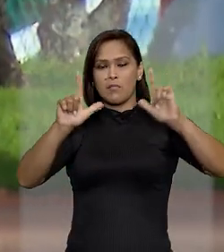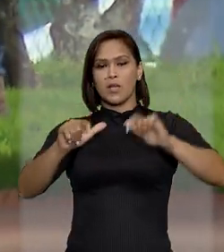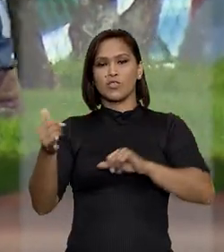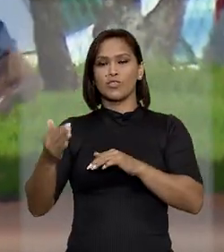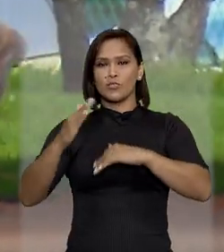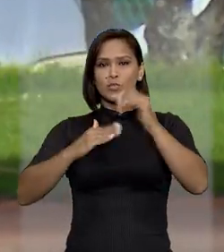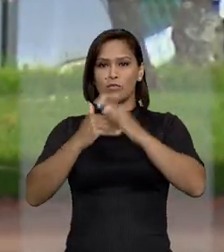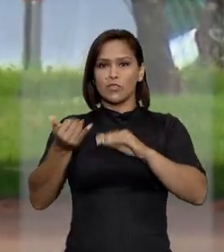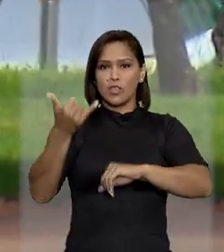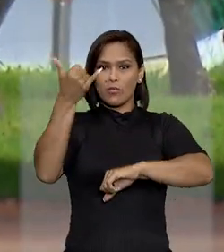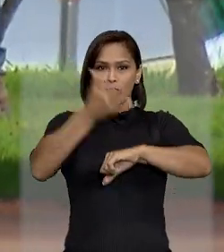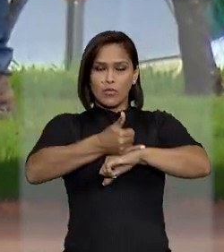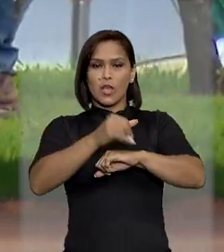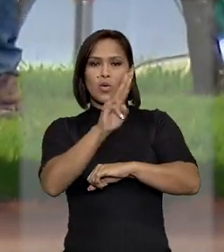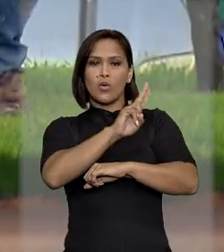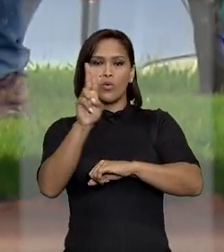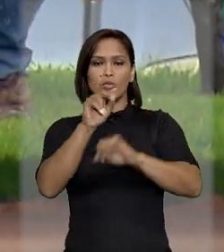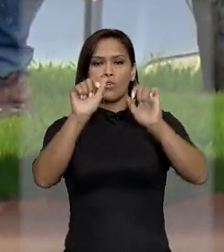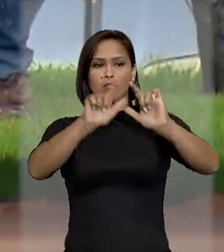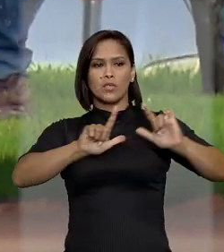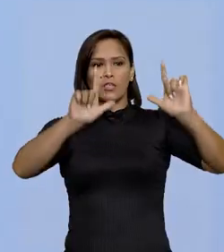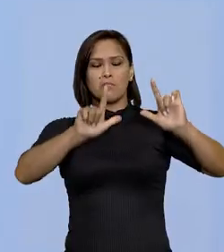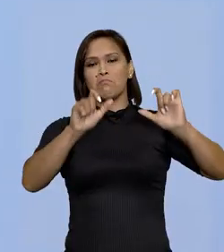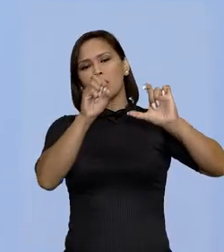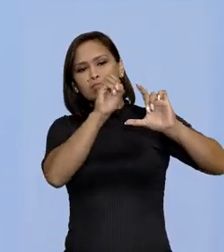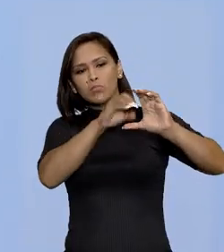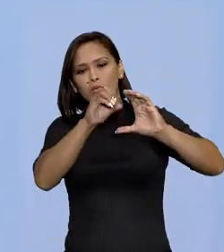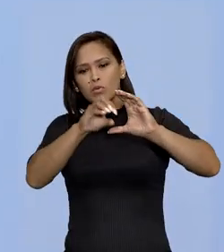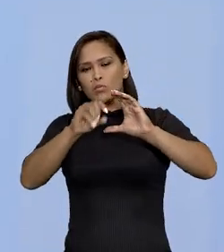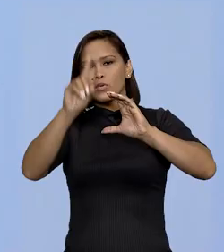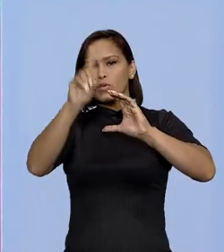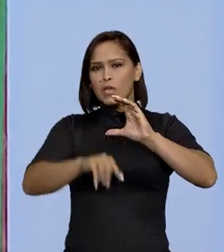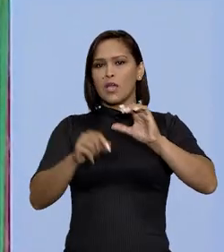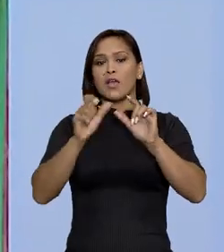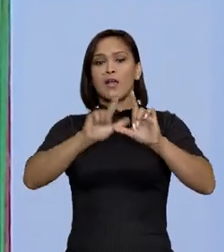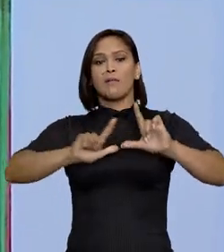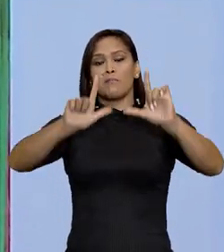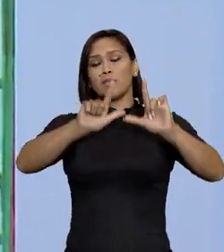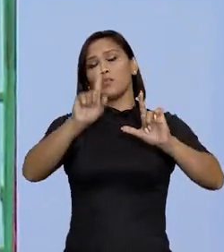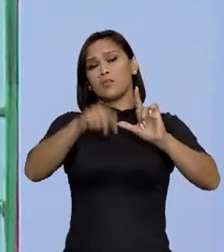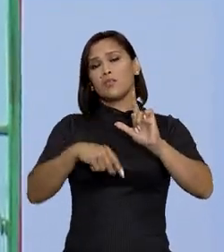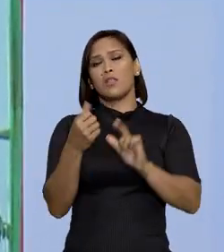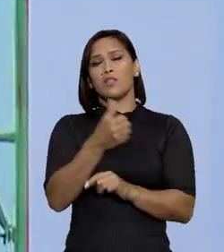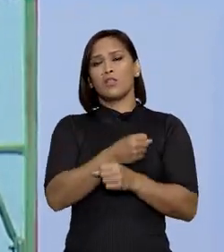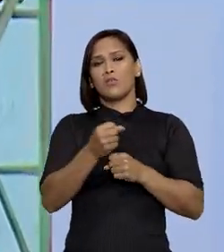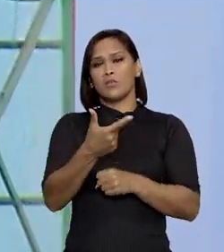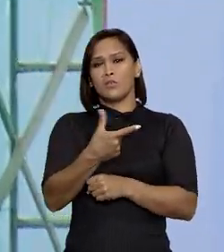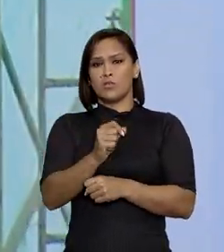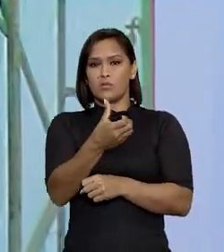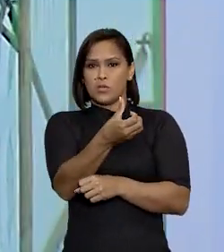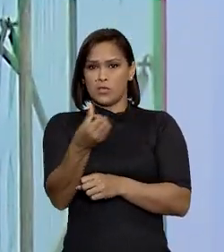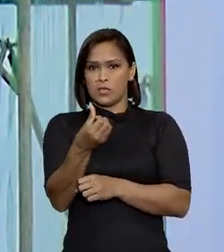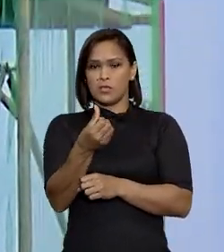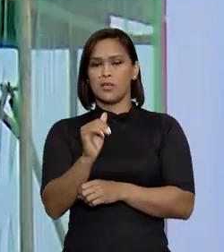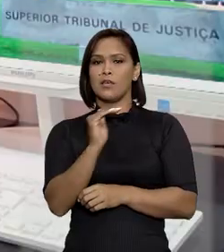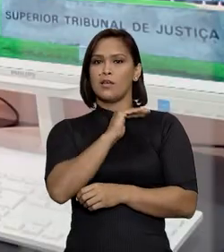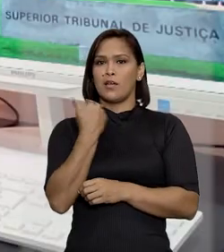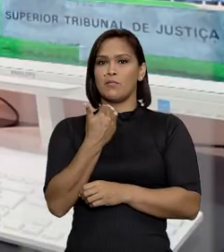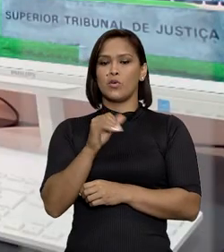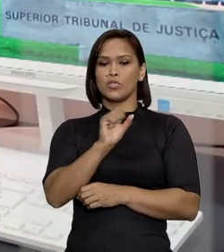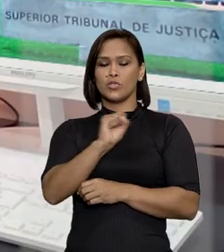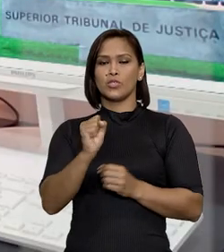imagem de um serralheiro, que teve o nome e a imagem expostos no documentário apresentado pela emissora em 2006.